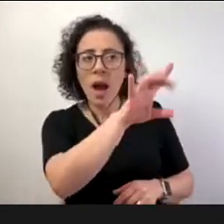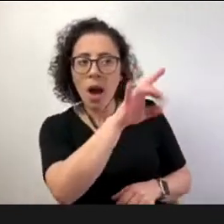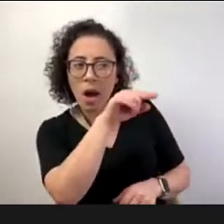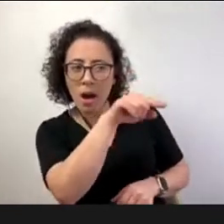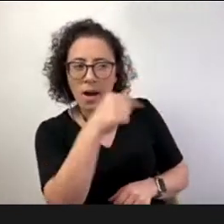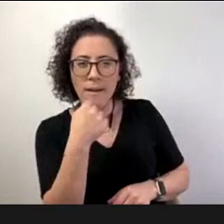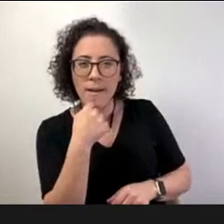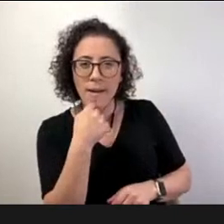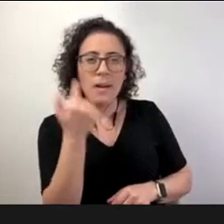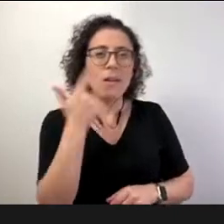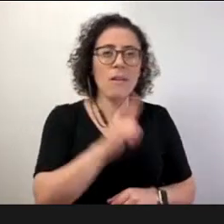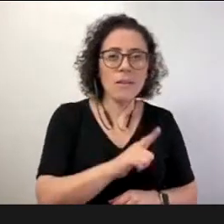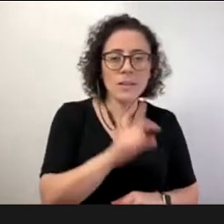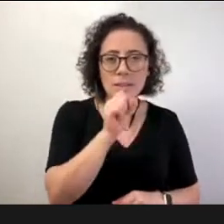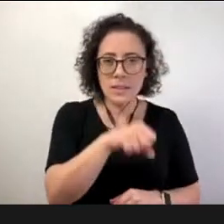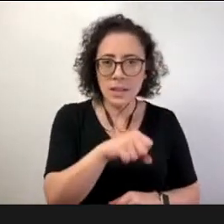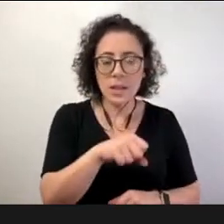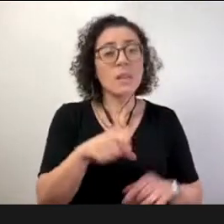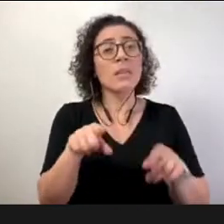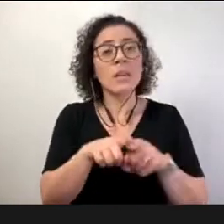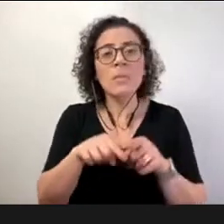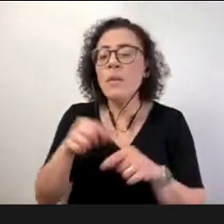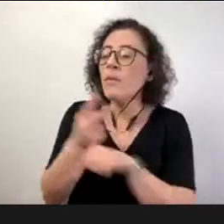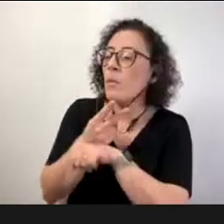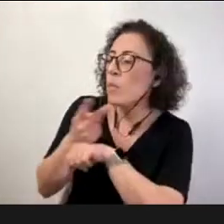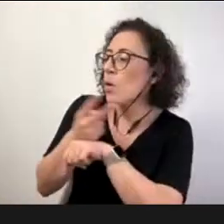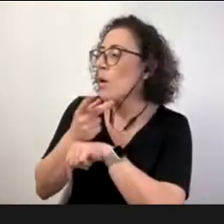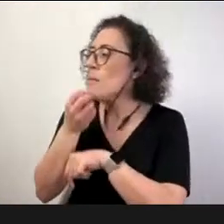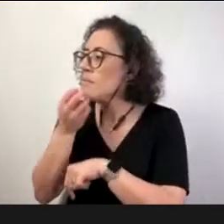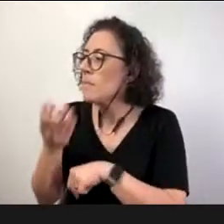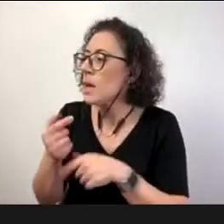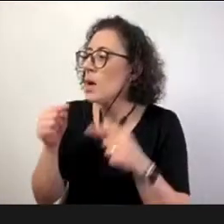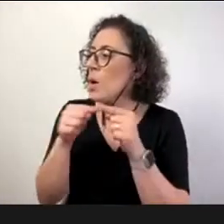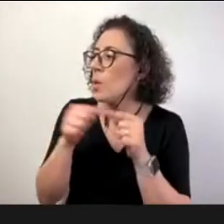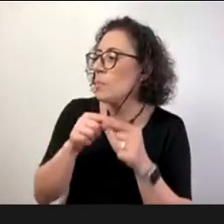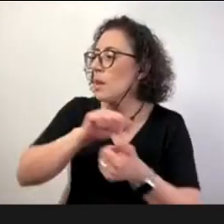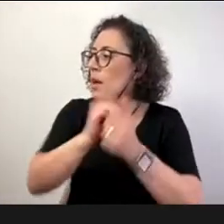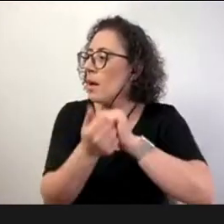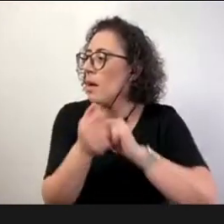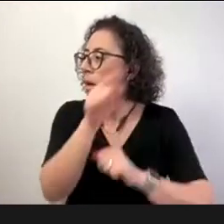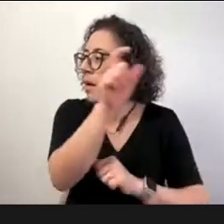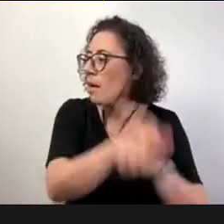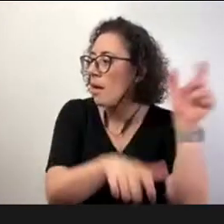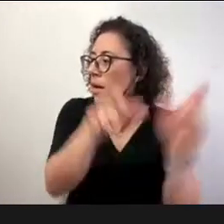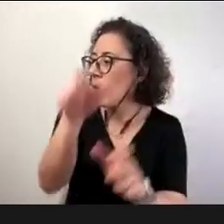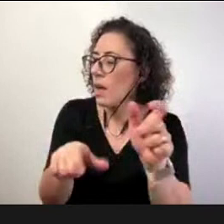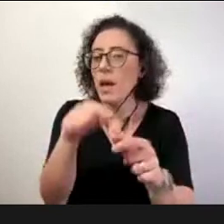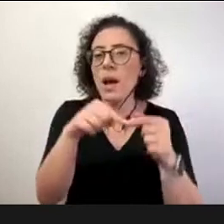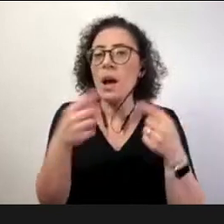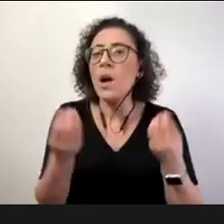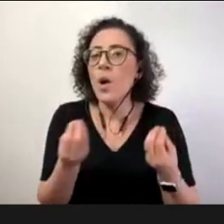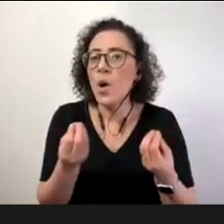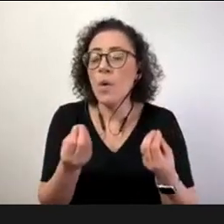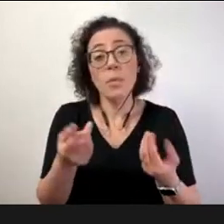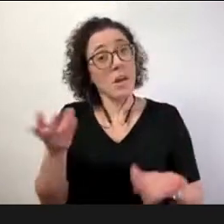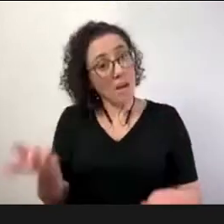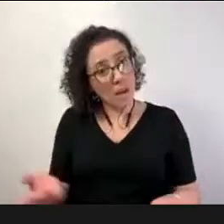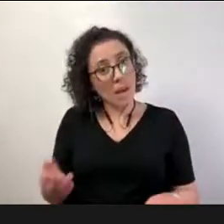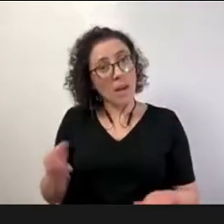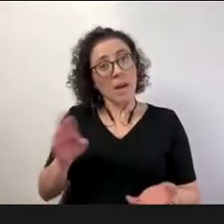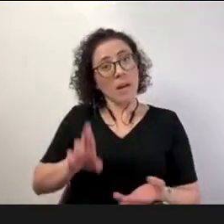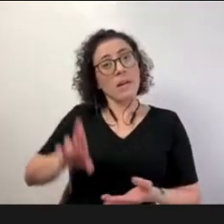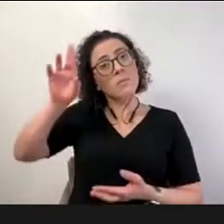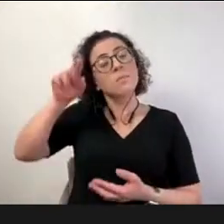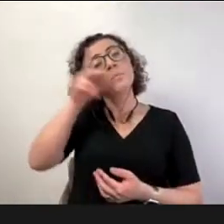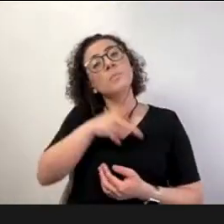então faz curadoria de recursos enfim a gente consegue ver tem aí uma diversidade de papéis que a gente precisa olhar de um modo